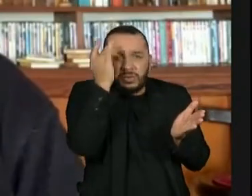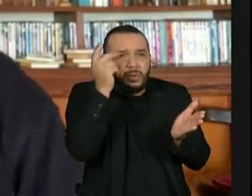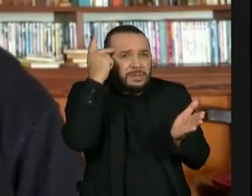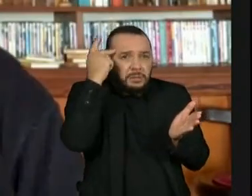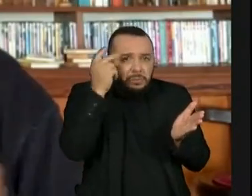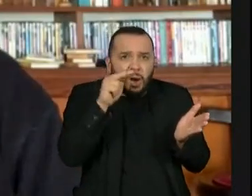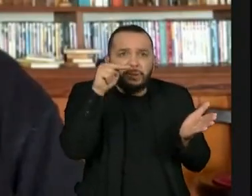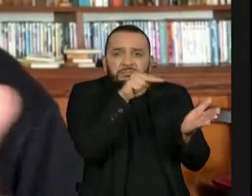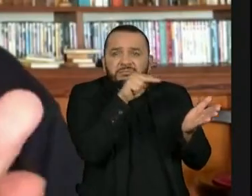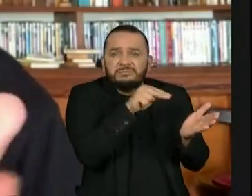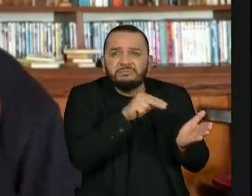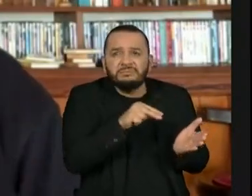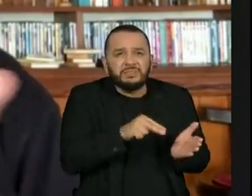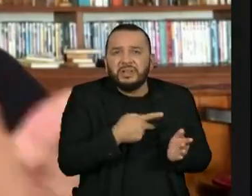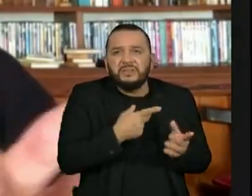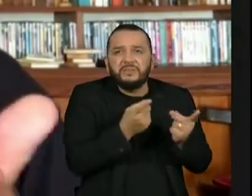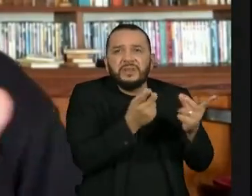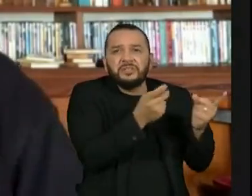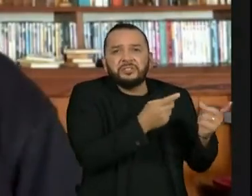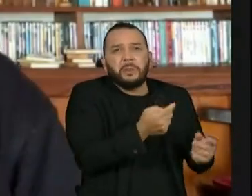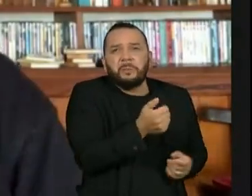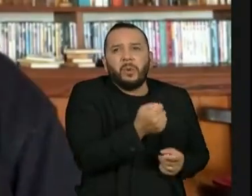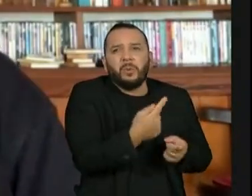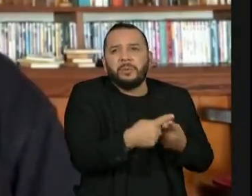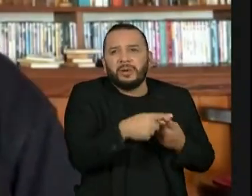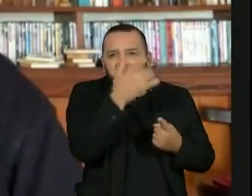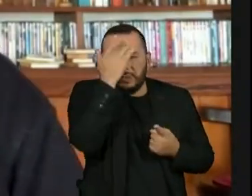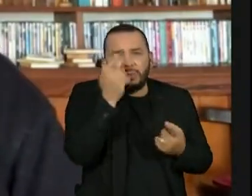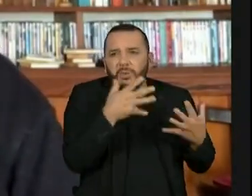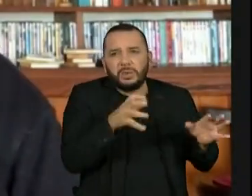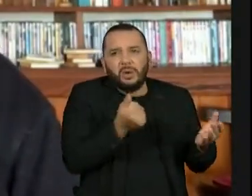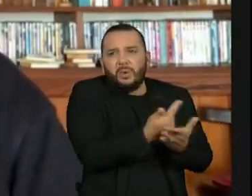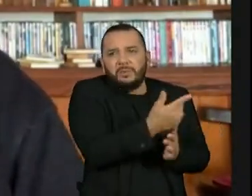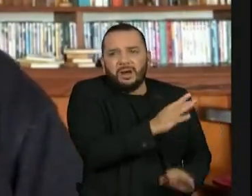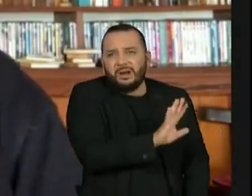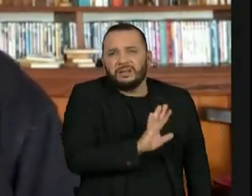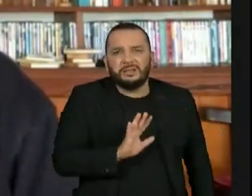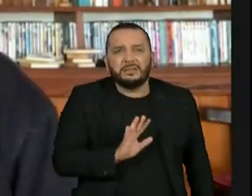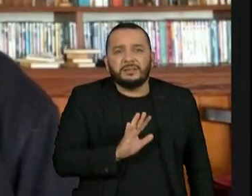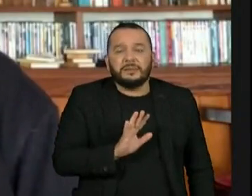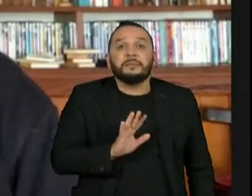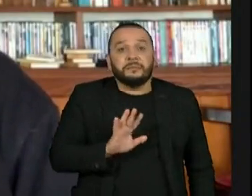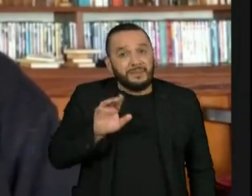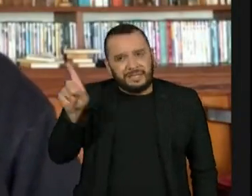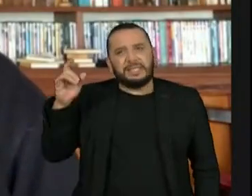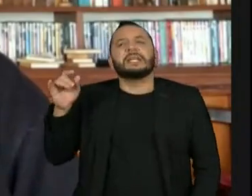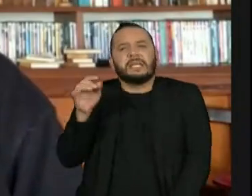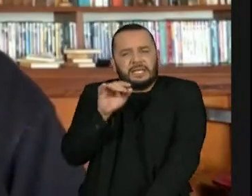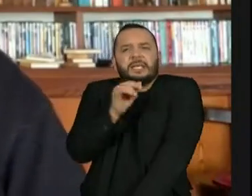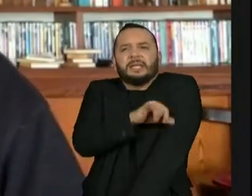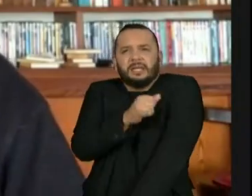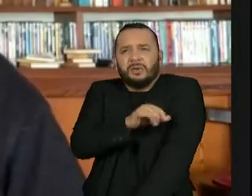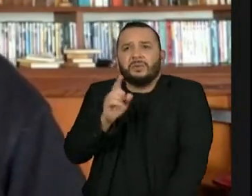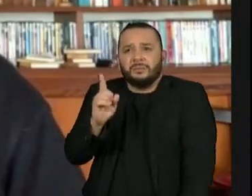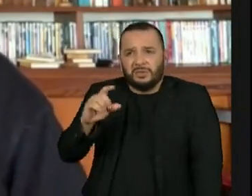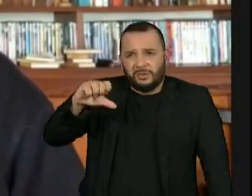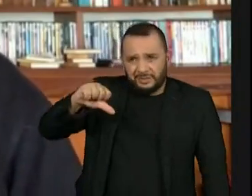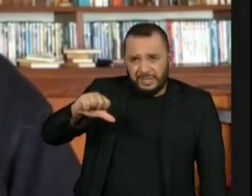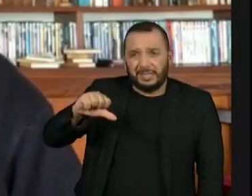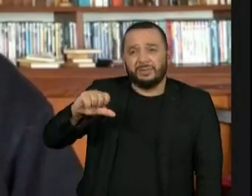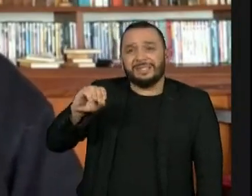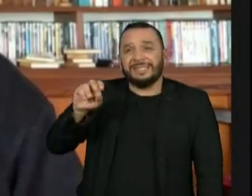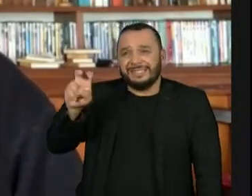mal era vendida, ninguém queria comprar aquilo, não tinha motivo para comprar. Agora, o Rio já tinha, desde 1905, a Fonfon,